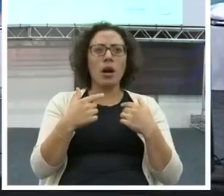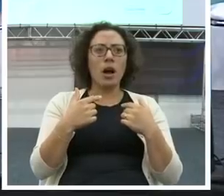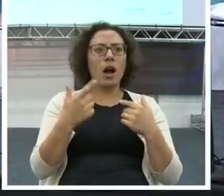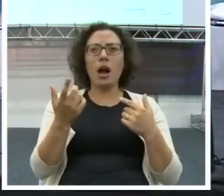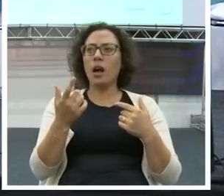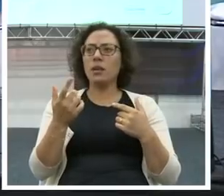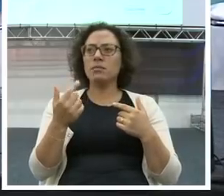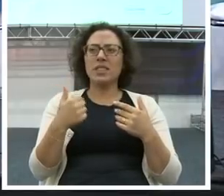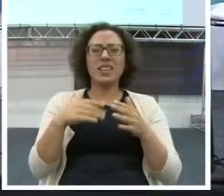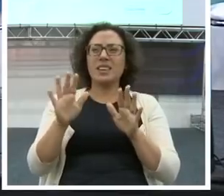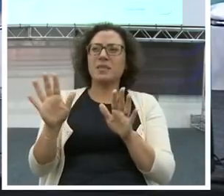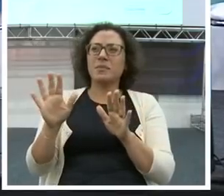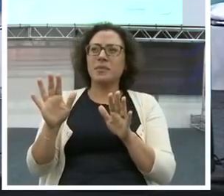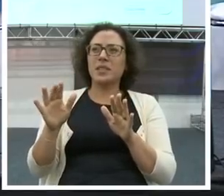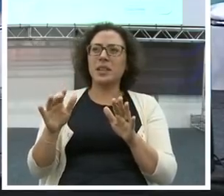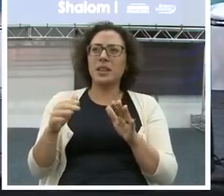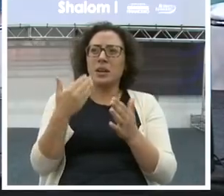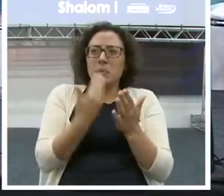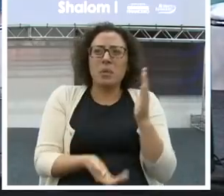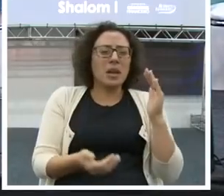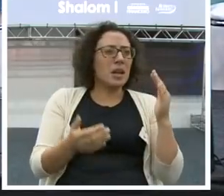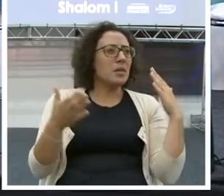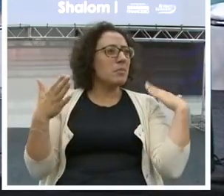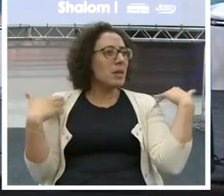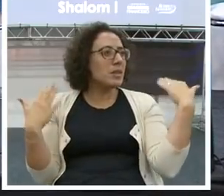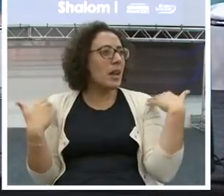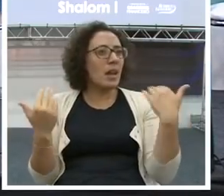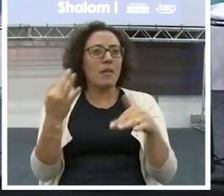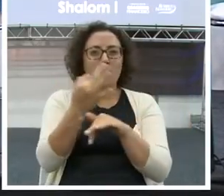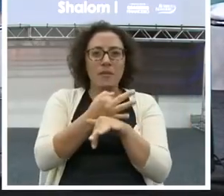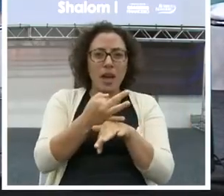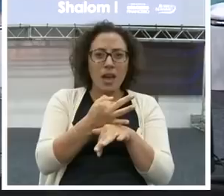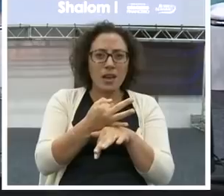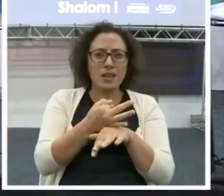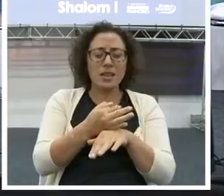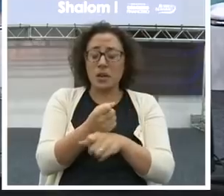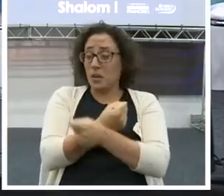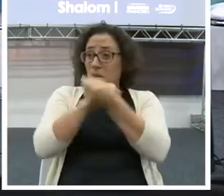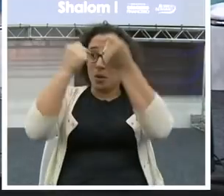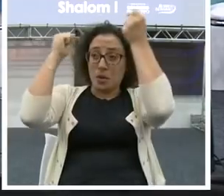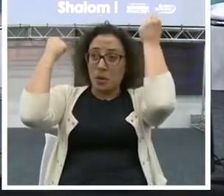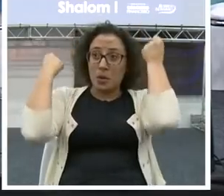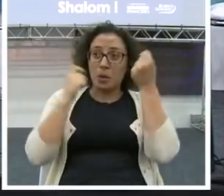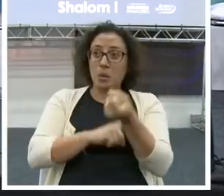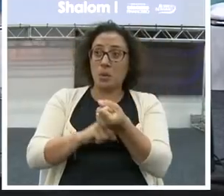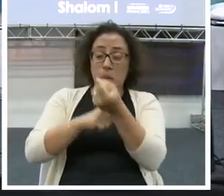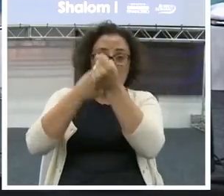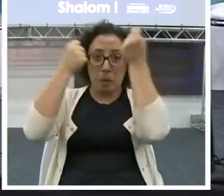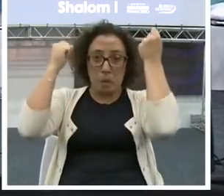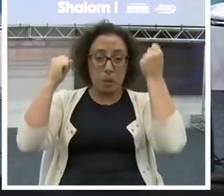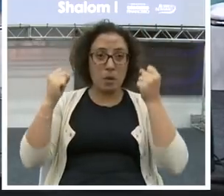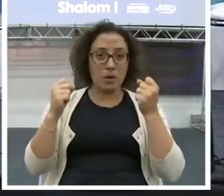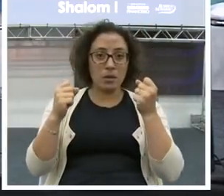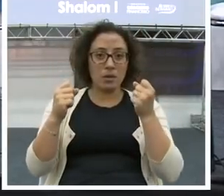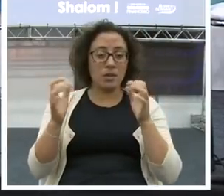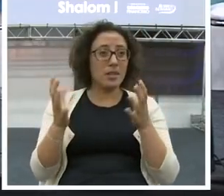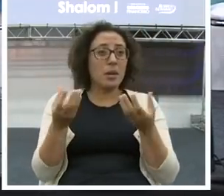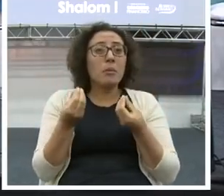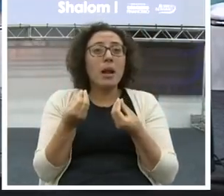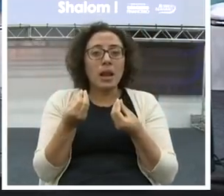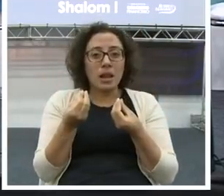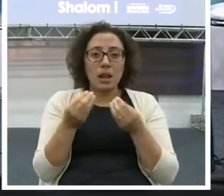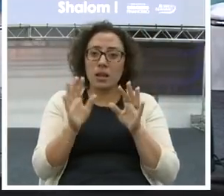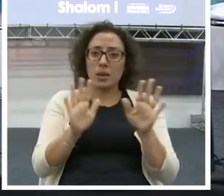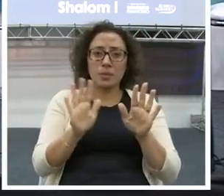Não abro mão disso. Porque se eu abrir mão, por exemplo, de tirar férias, eu vou estressar, cara, eu vou morrer. Não adianta. O